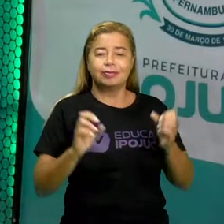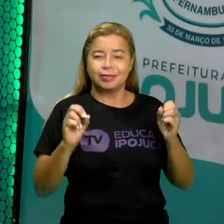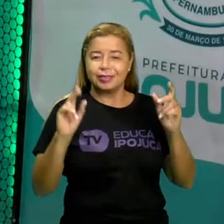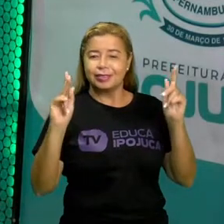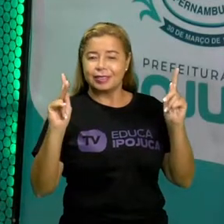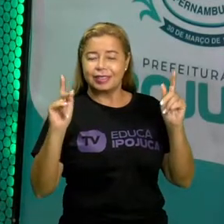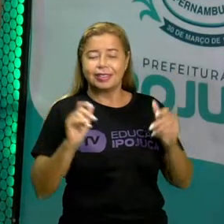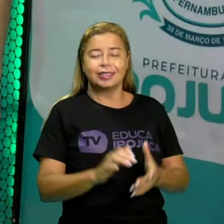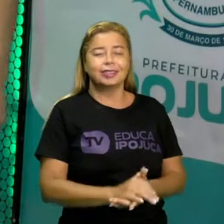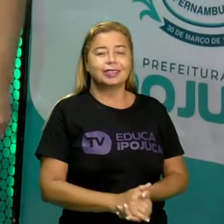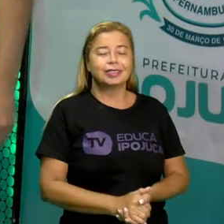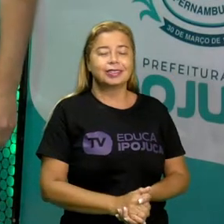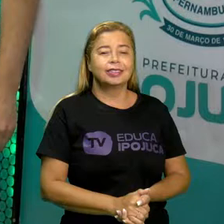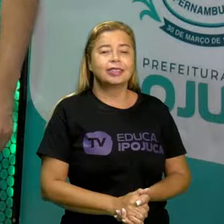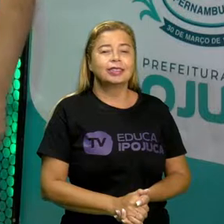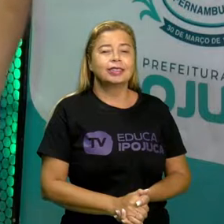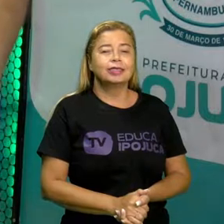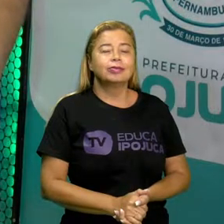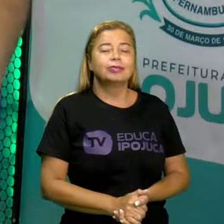crianças.